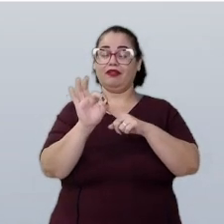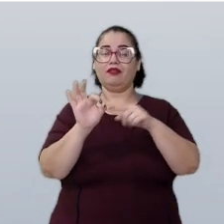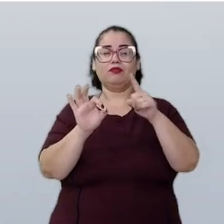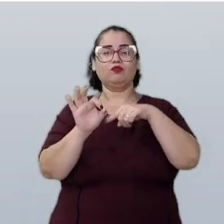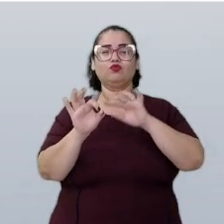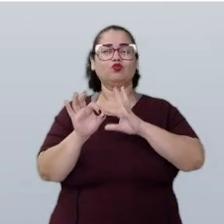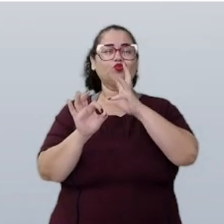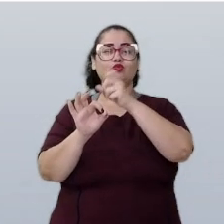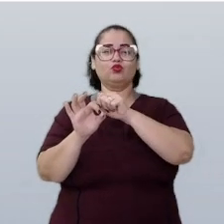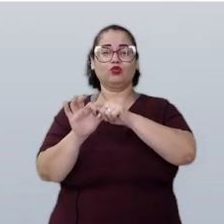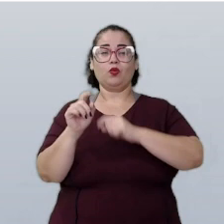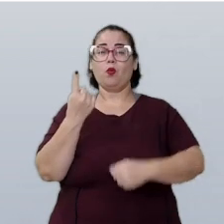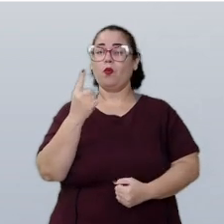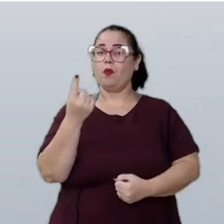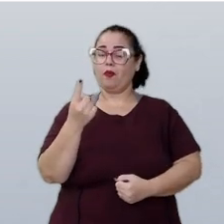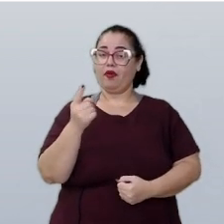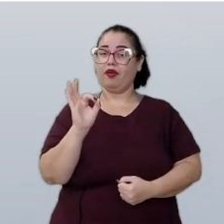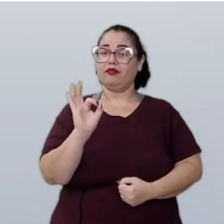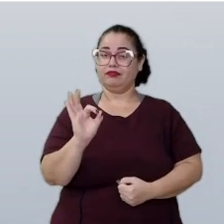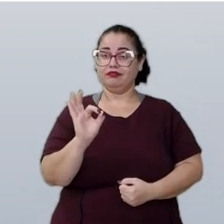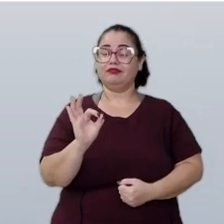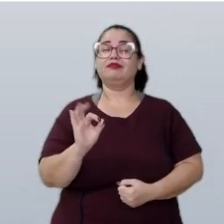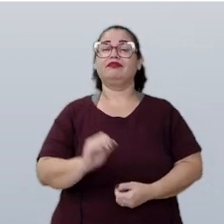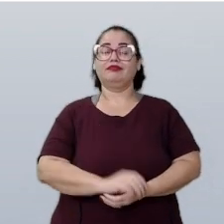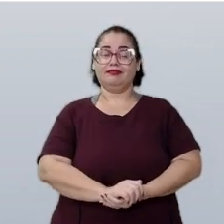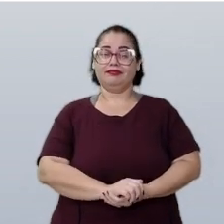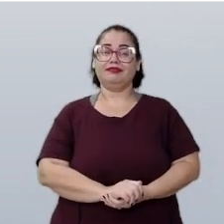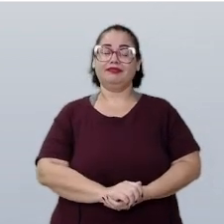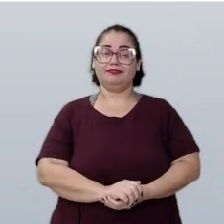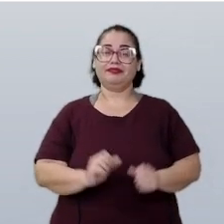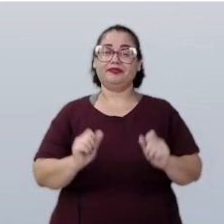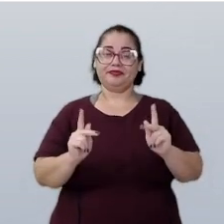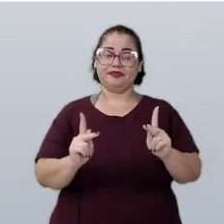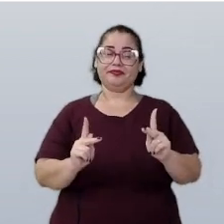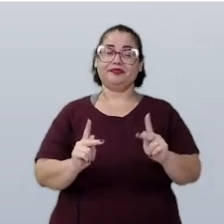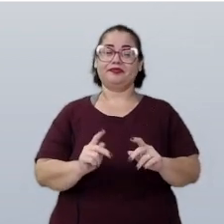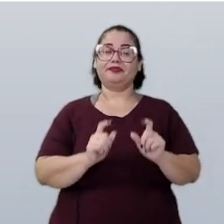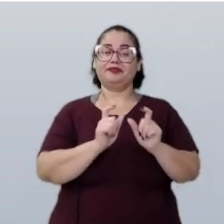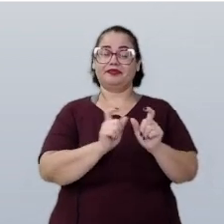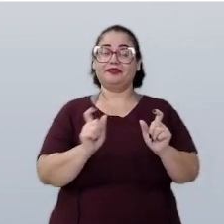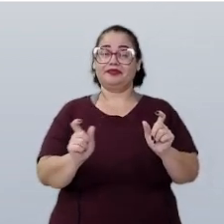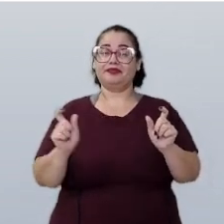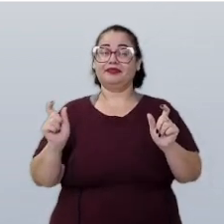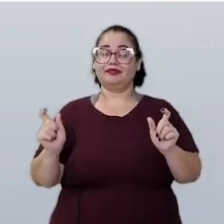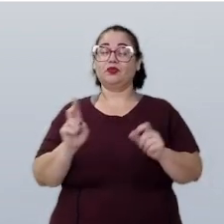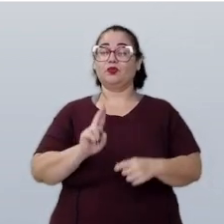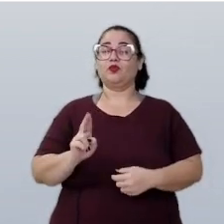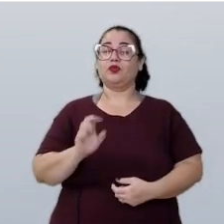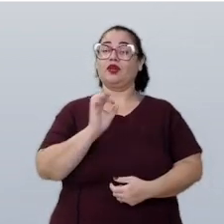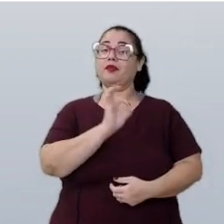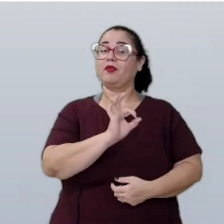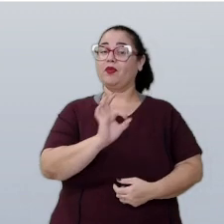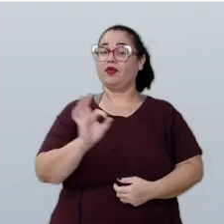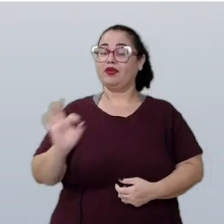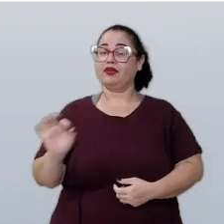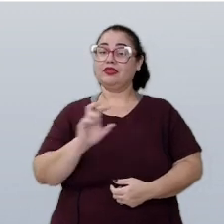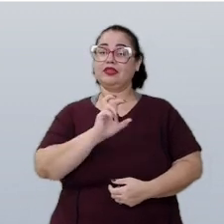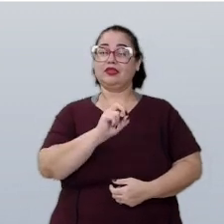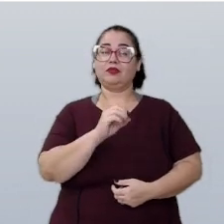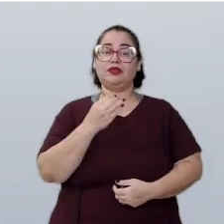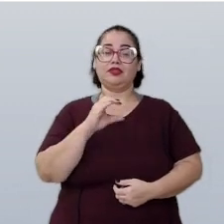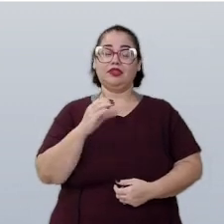de um real, ok? As partes, vamos utilizar as moedas de cinquenta